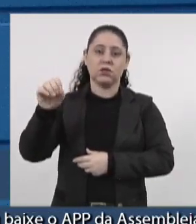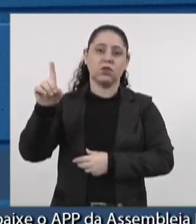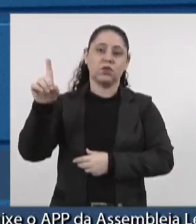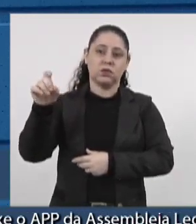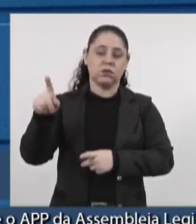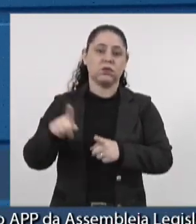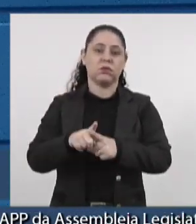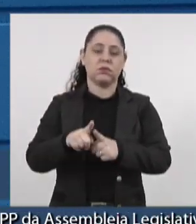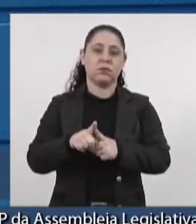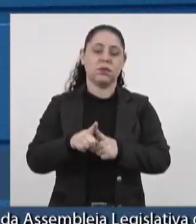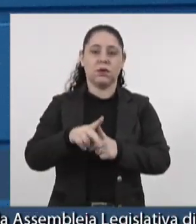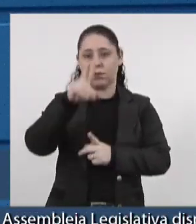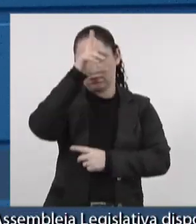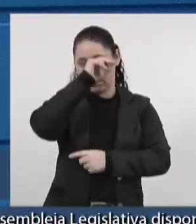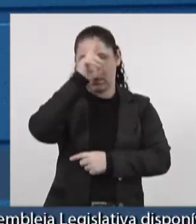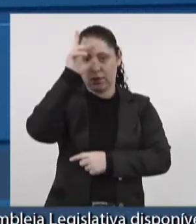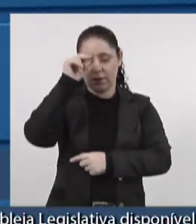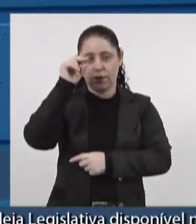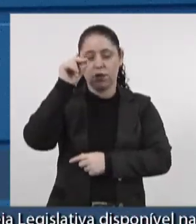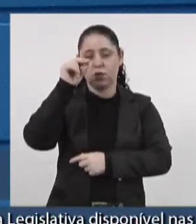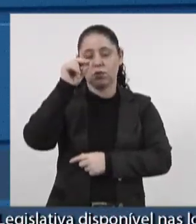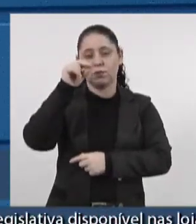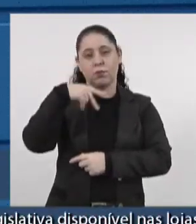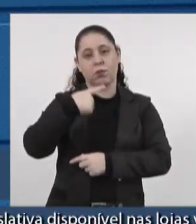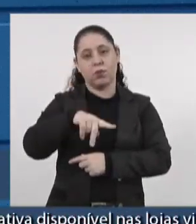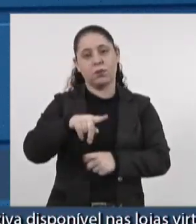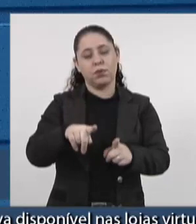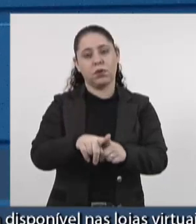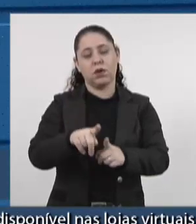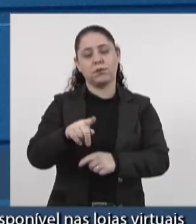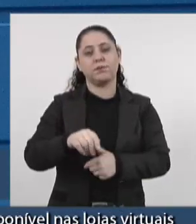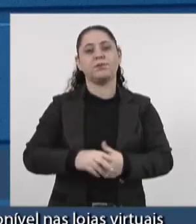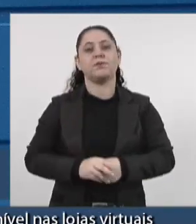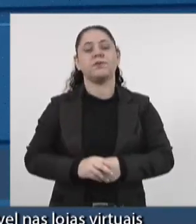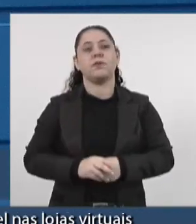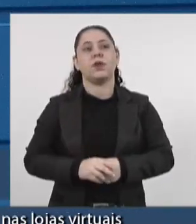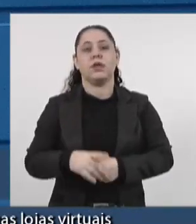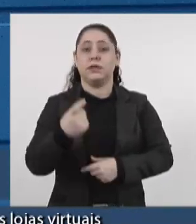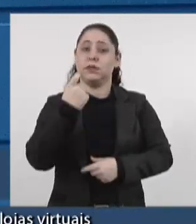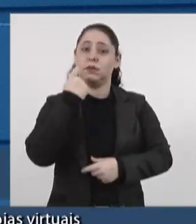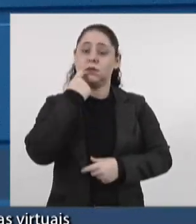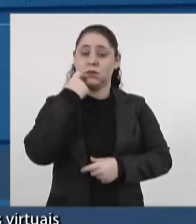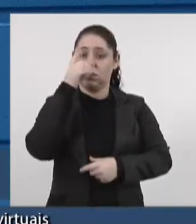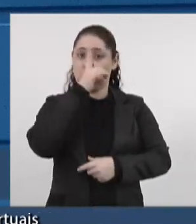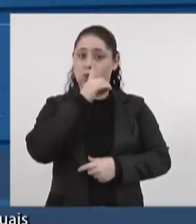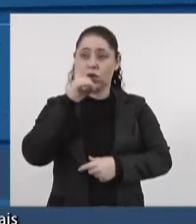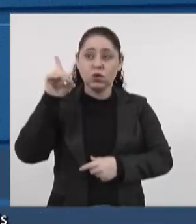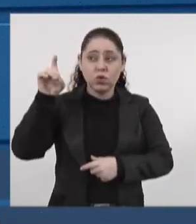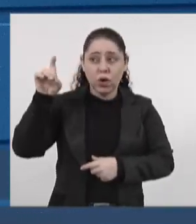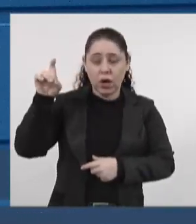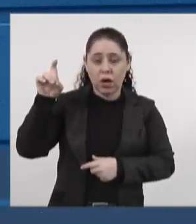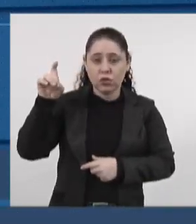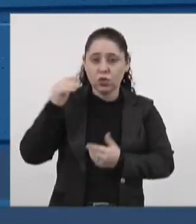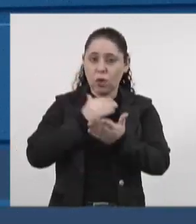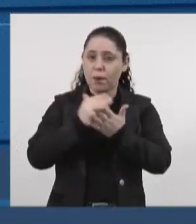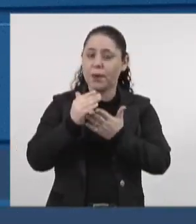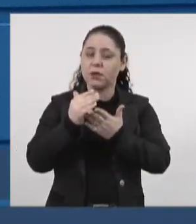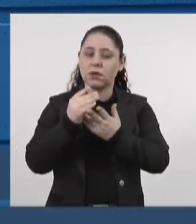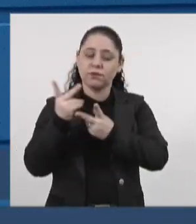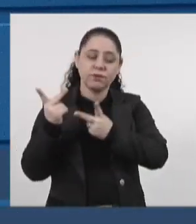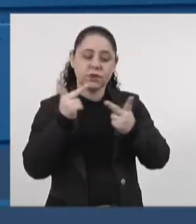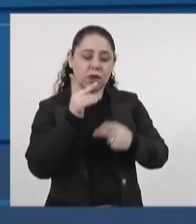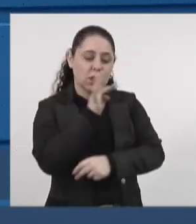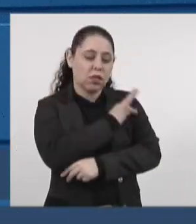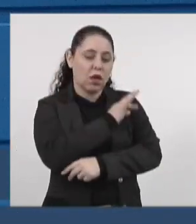e o Prefeito Eduardo Campos, de Ponta Porã. Na sexta-feira, em Dourado, já começa uma visita técnica. Às 9